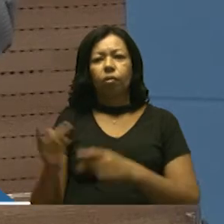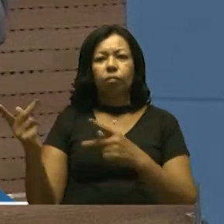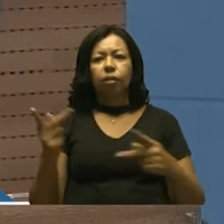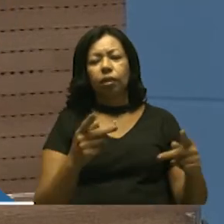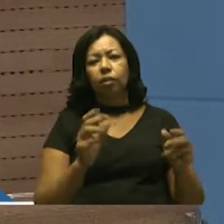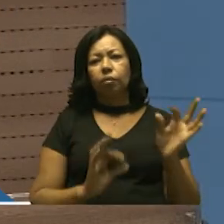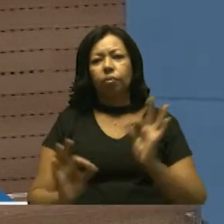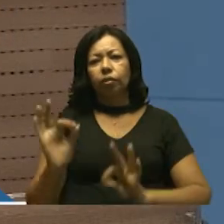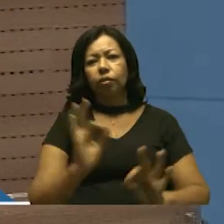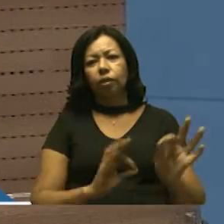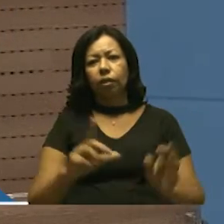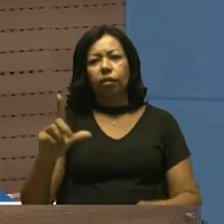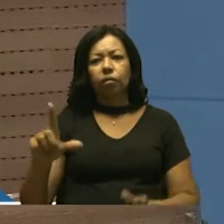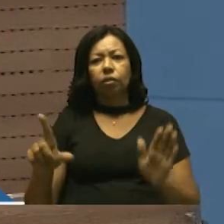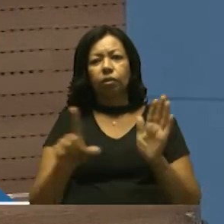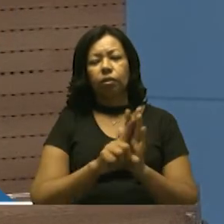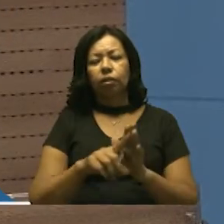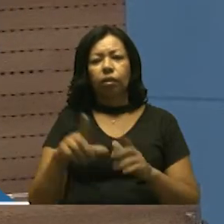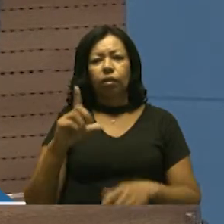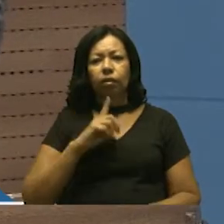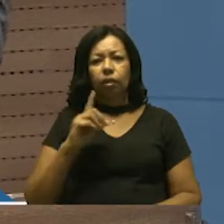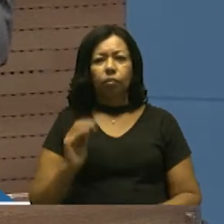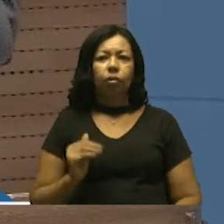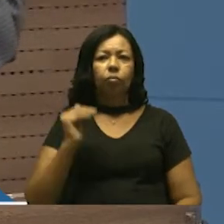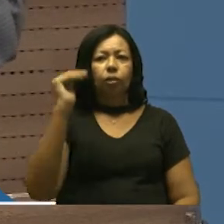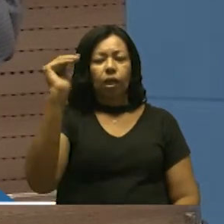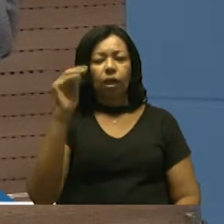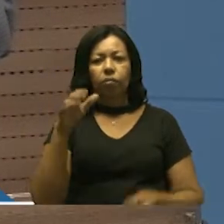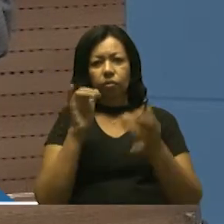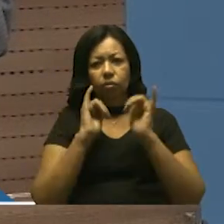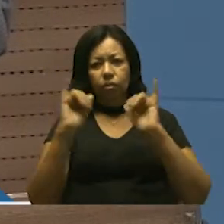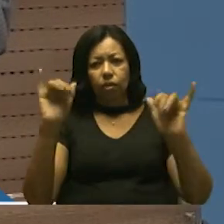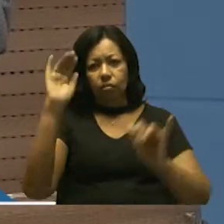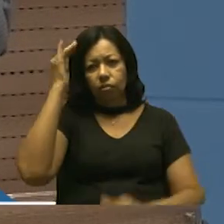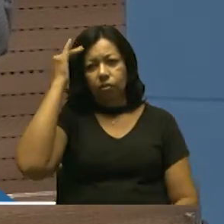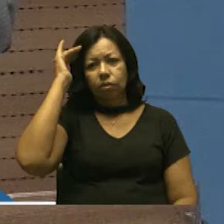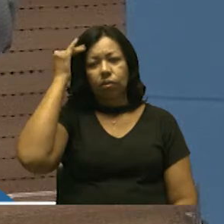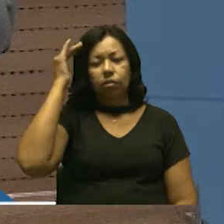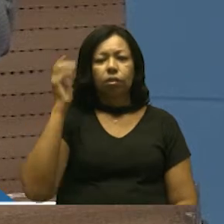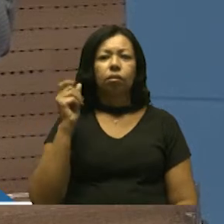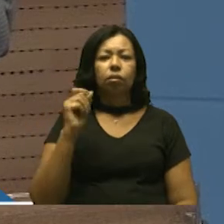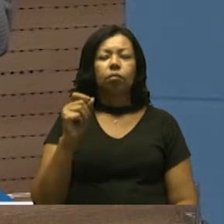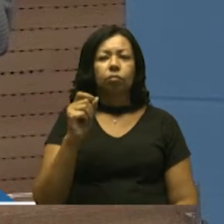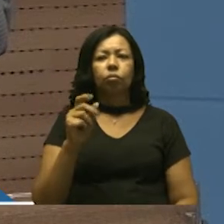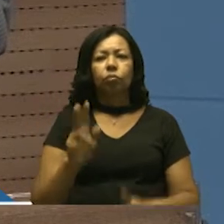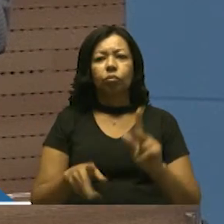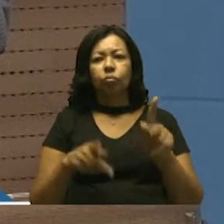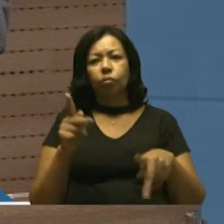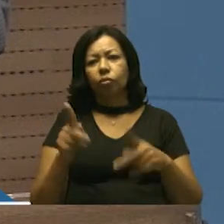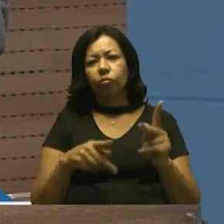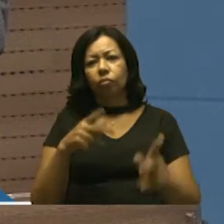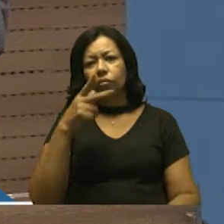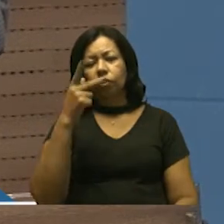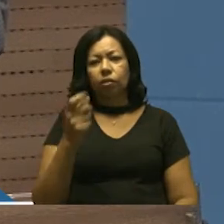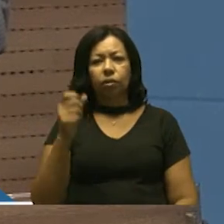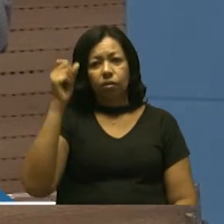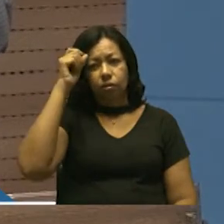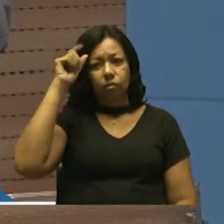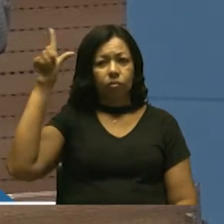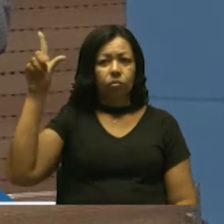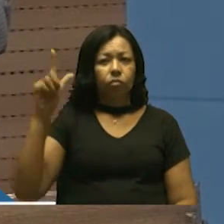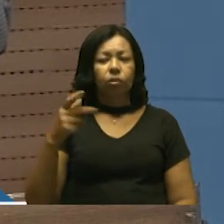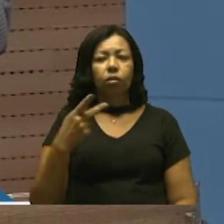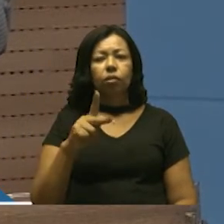projeto de lei tem como desígnio fomentar e promover a conscientização da população sobre esta cultura,